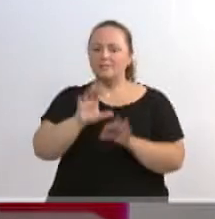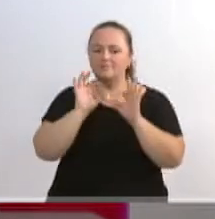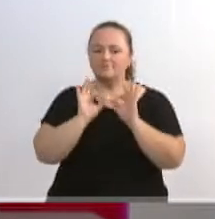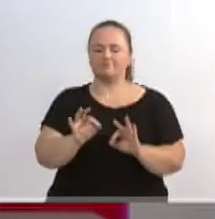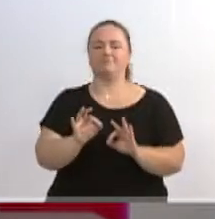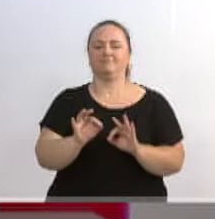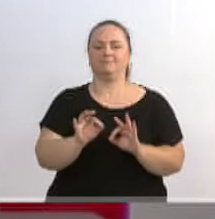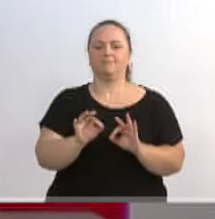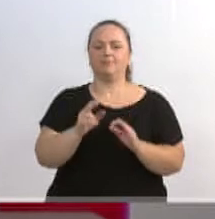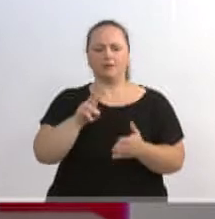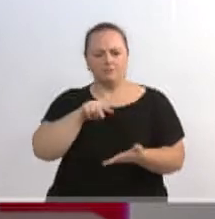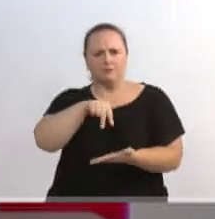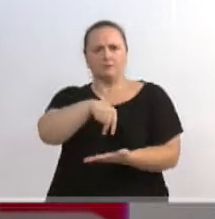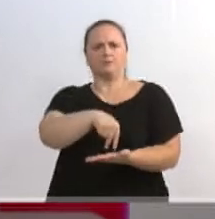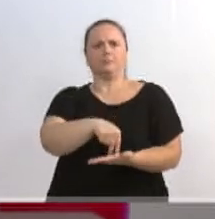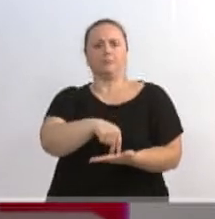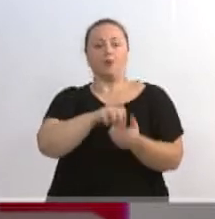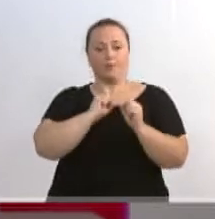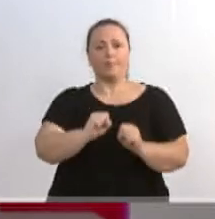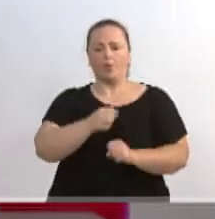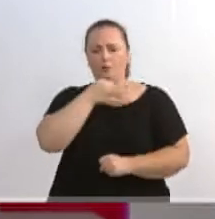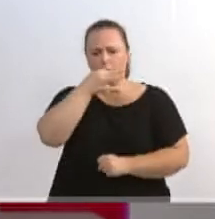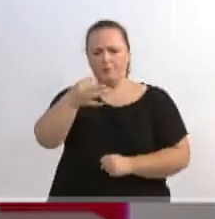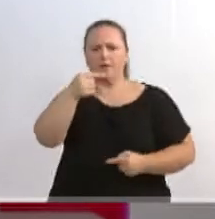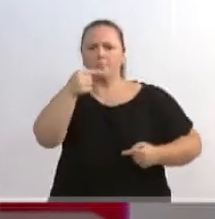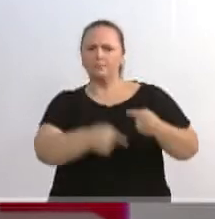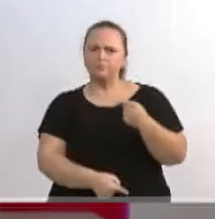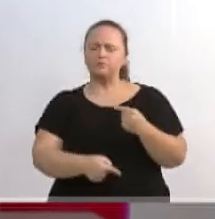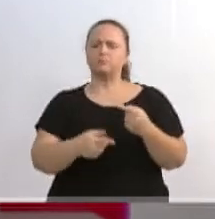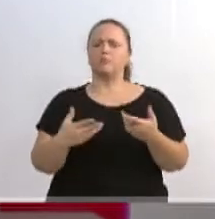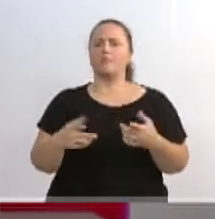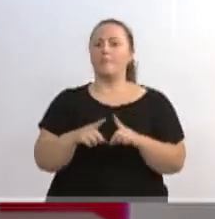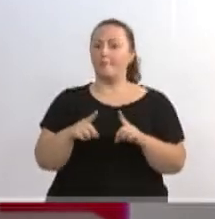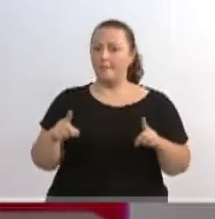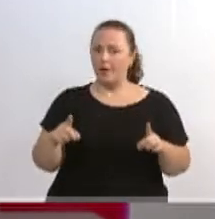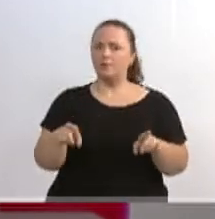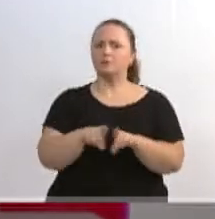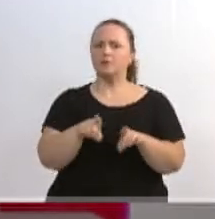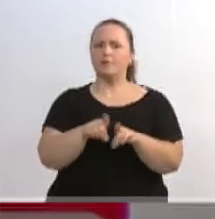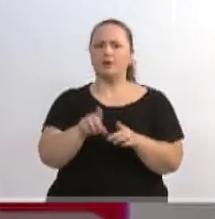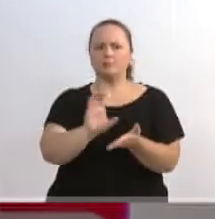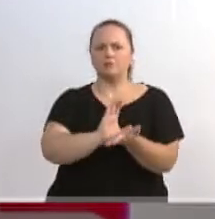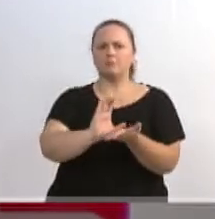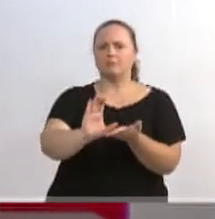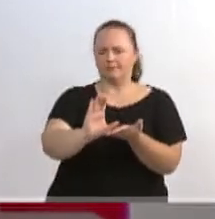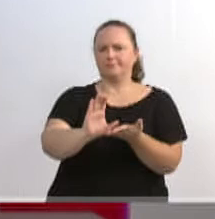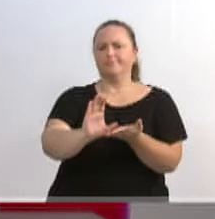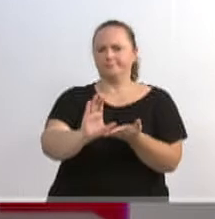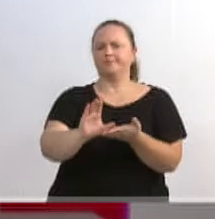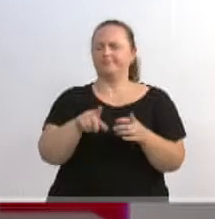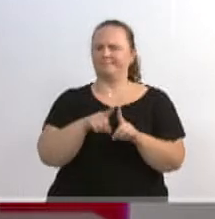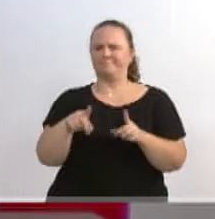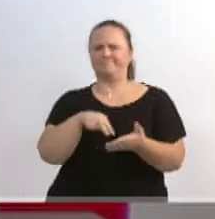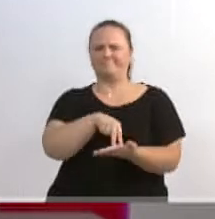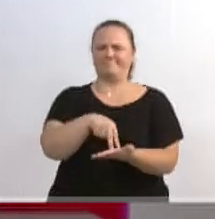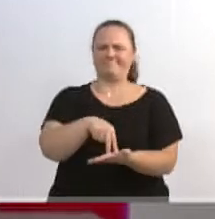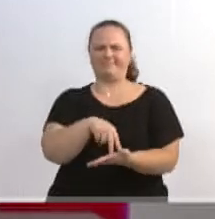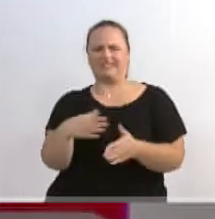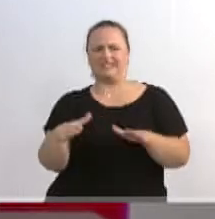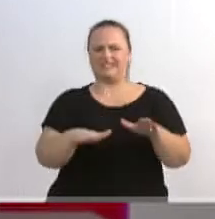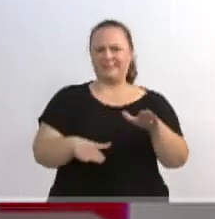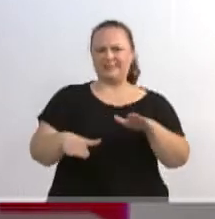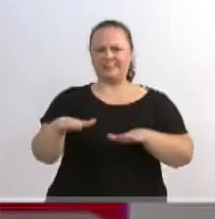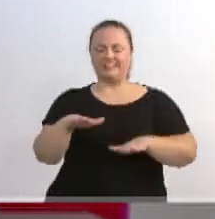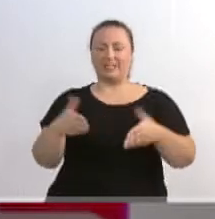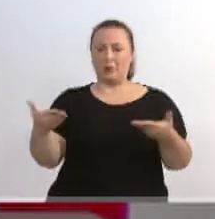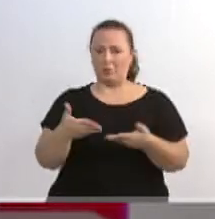oposição, quando a gente não concordar com os princípios, com os valores e até com o cronograma. Agora, essa instabilidade democrática que